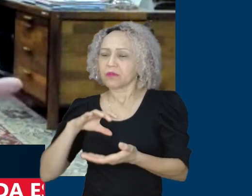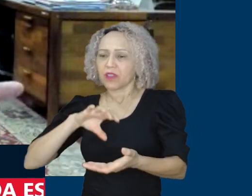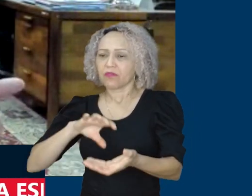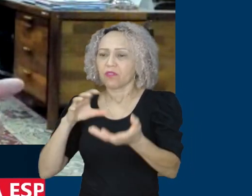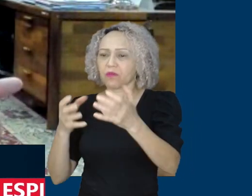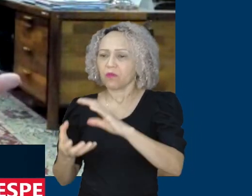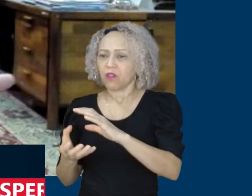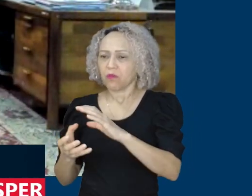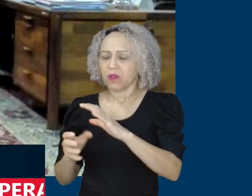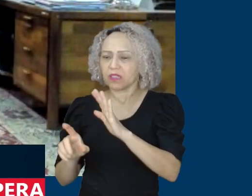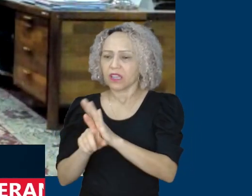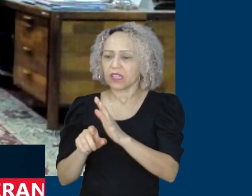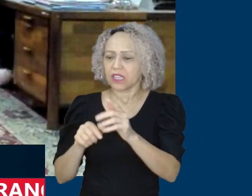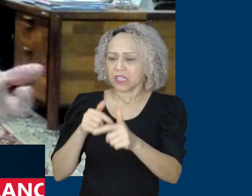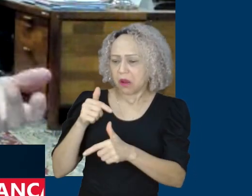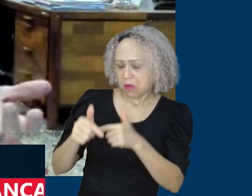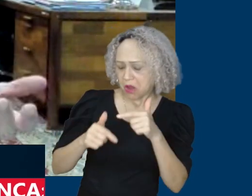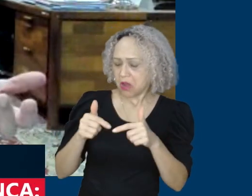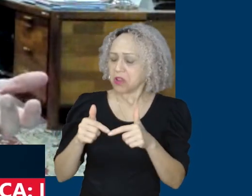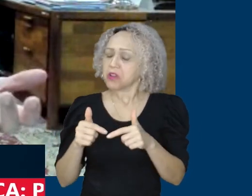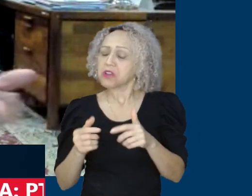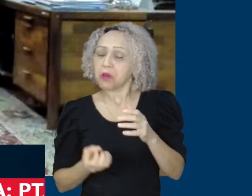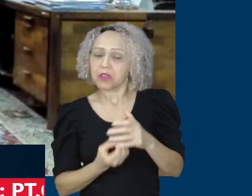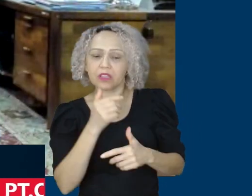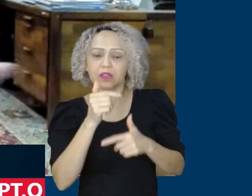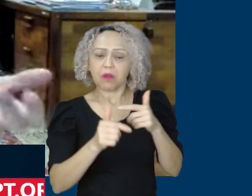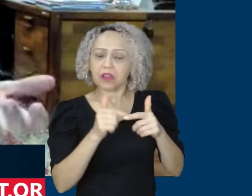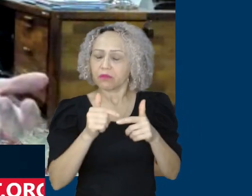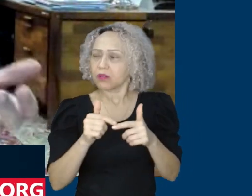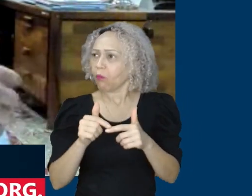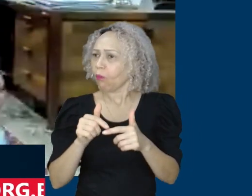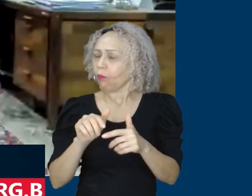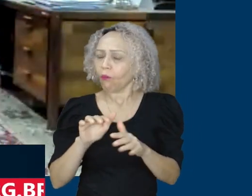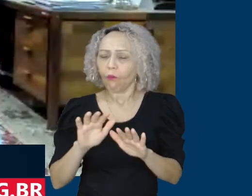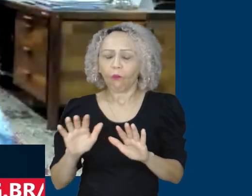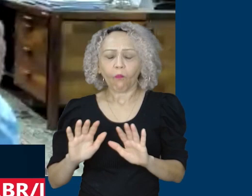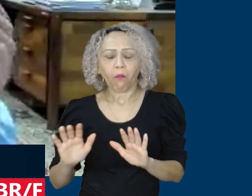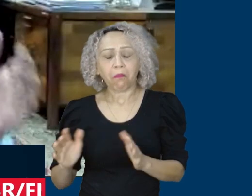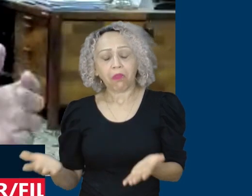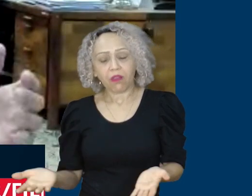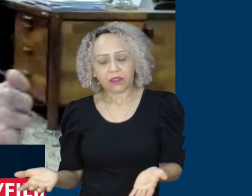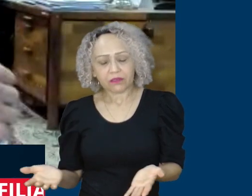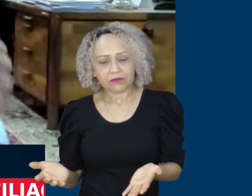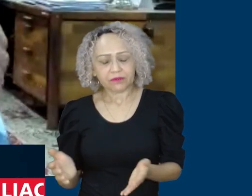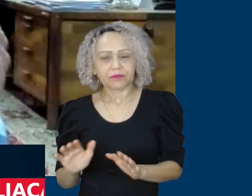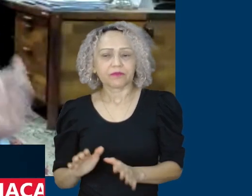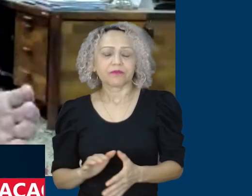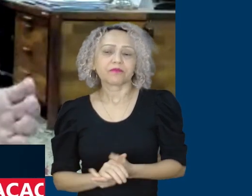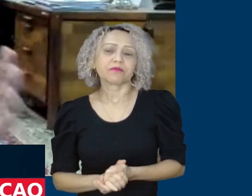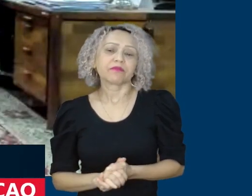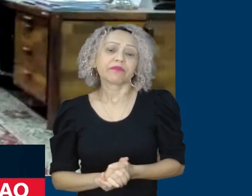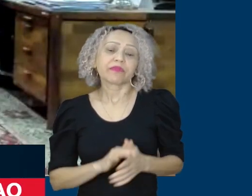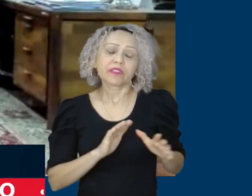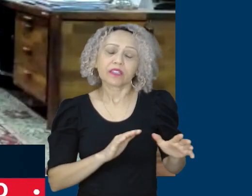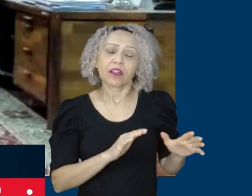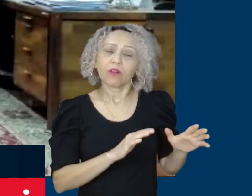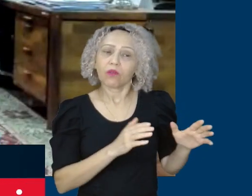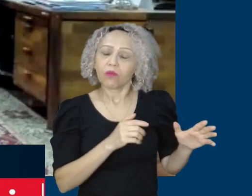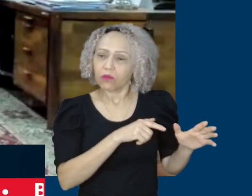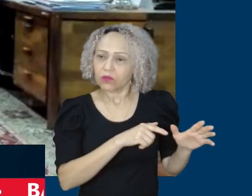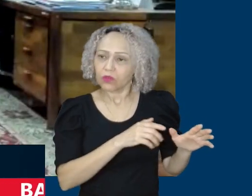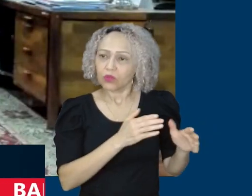formal de emprego com as pessoas trabalhando em todas as entidades econômicas de forma formal, CLT, enfim,